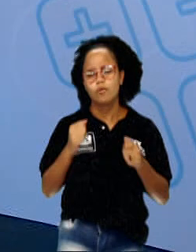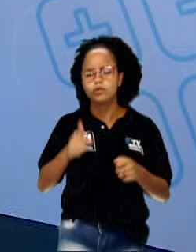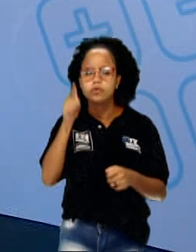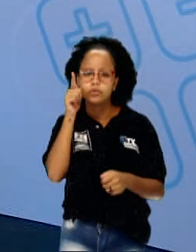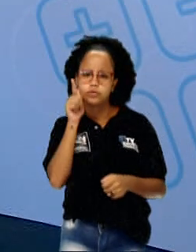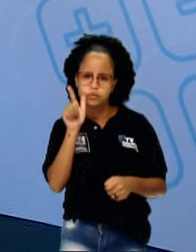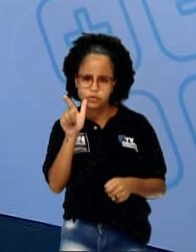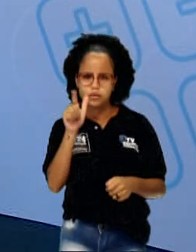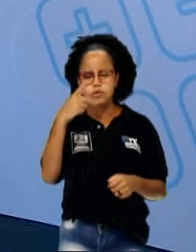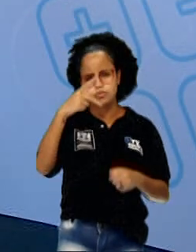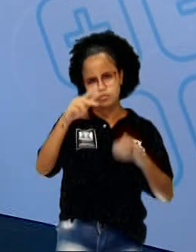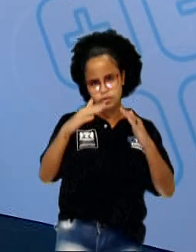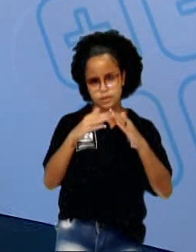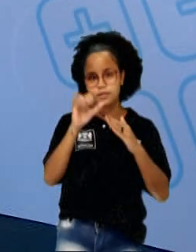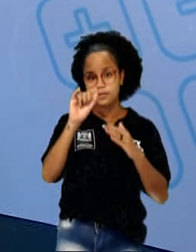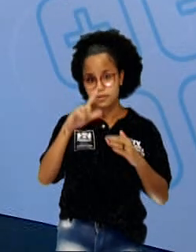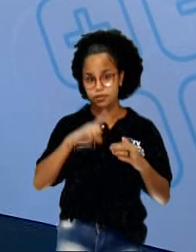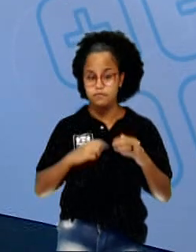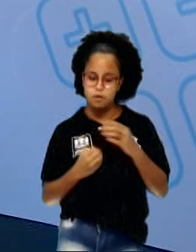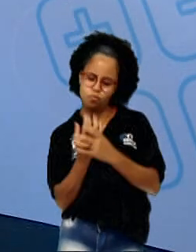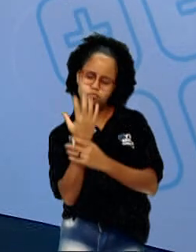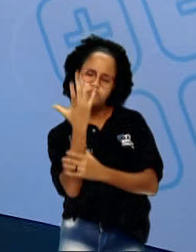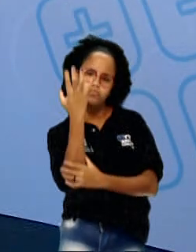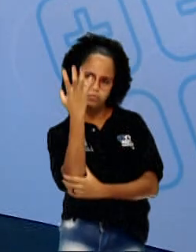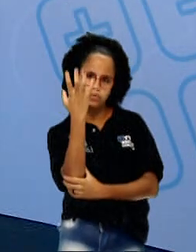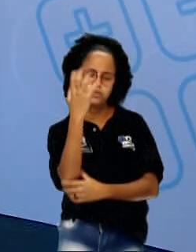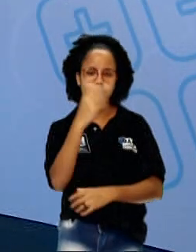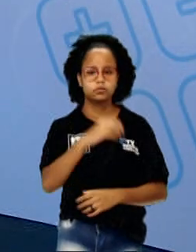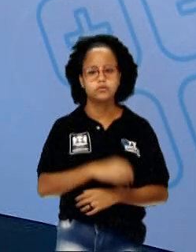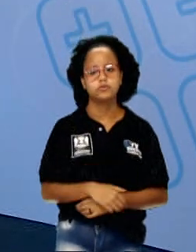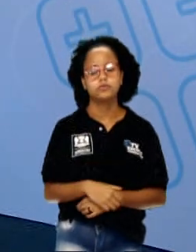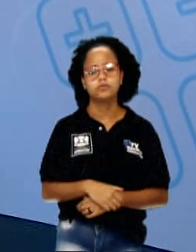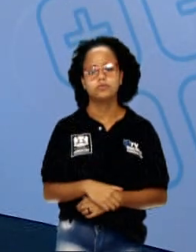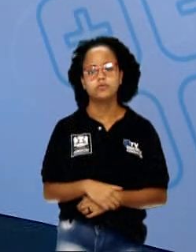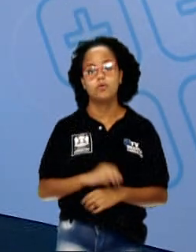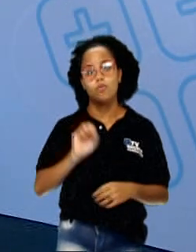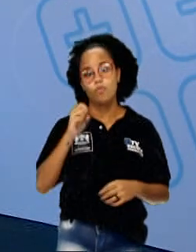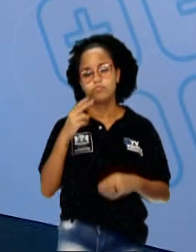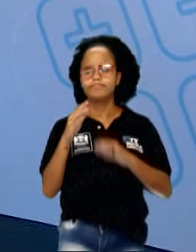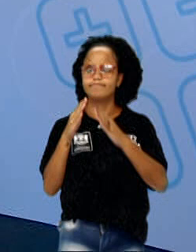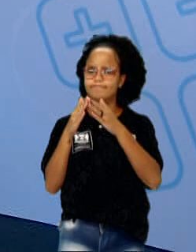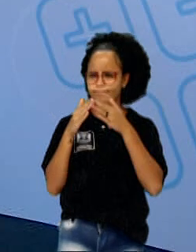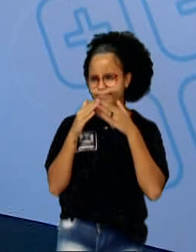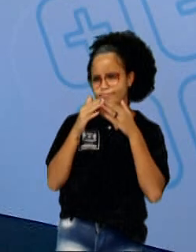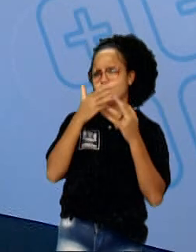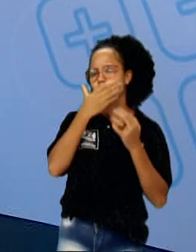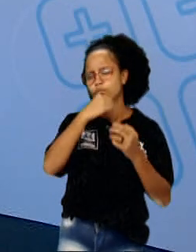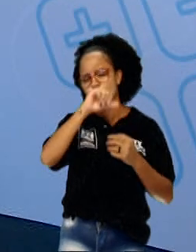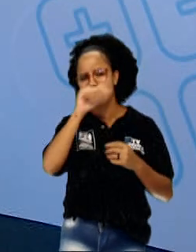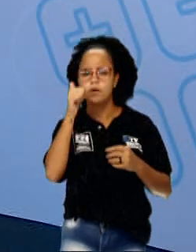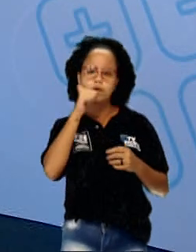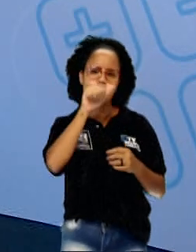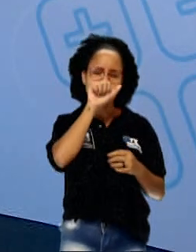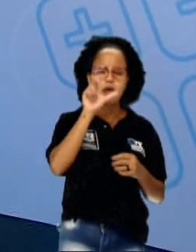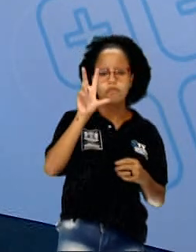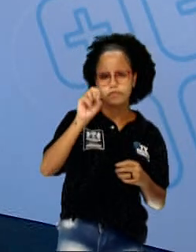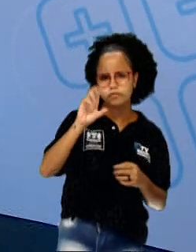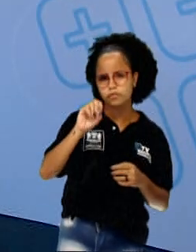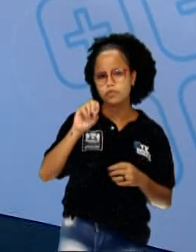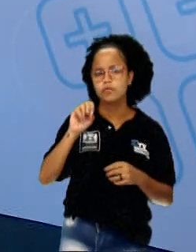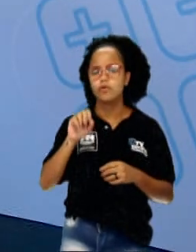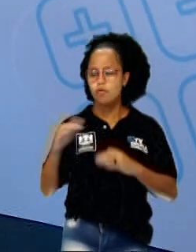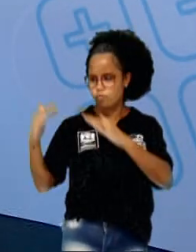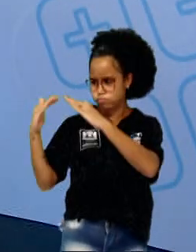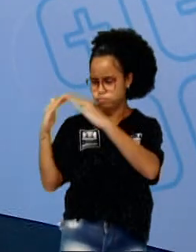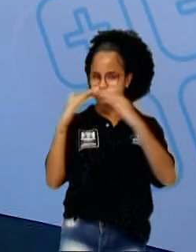folhas na sua casa, se vocês tiverem plantas, guardar as folhinhas que caem. Ou vocês podem pedir para a mãe, para o pai, para a vó, alguém, ou algum